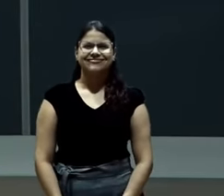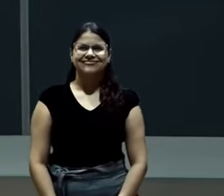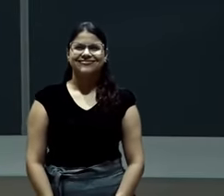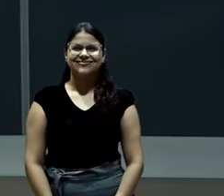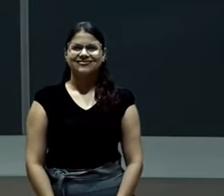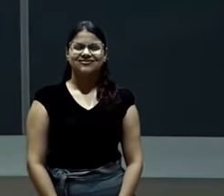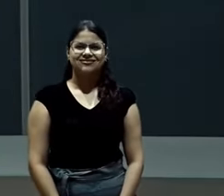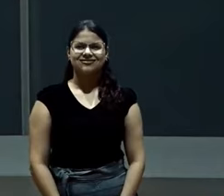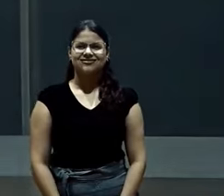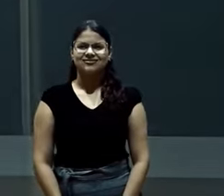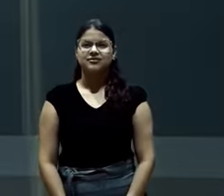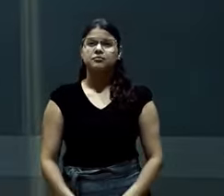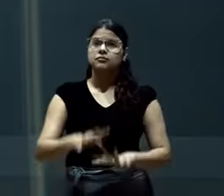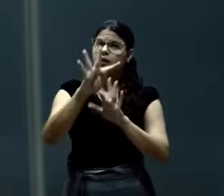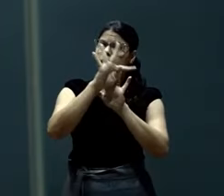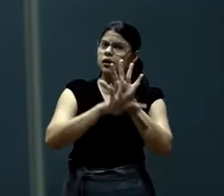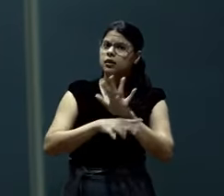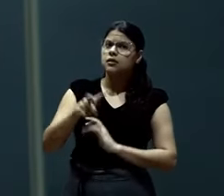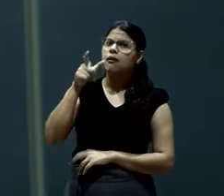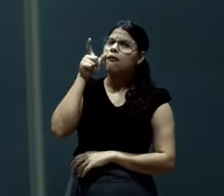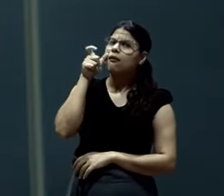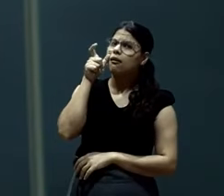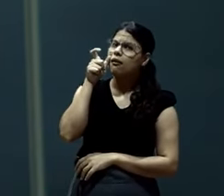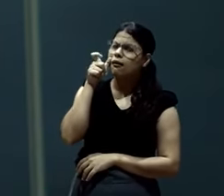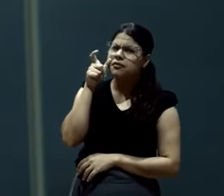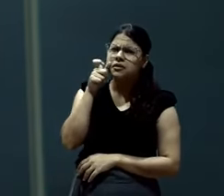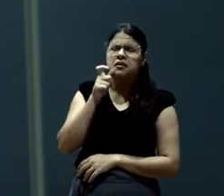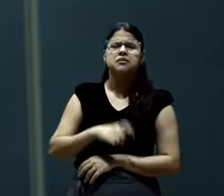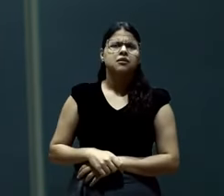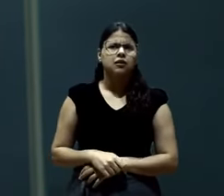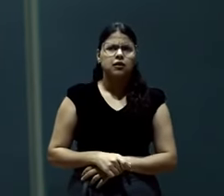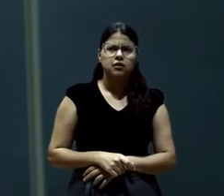irmãos. Texto que tem muitas palavras aqui.